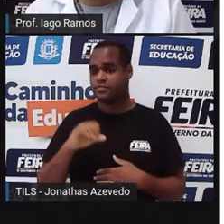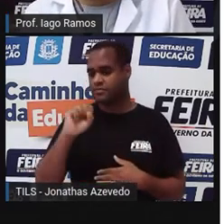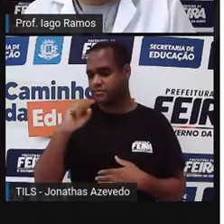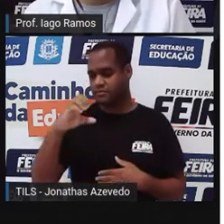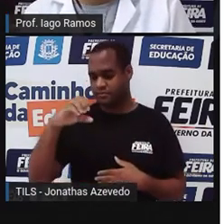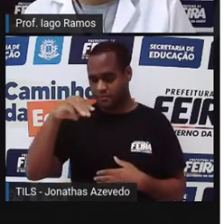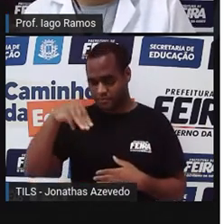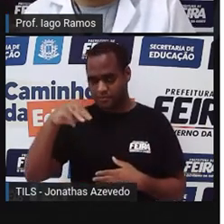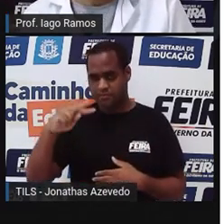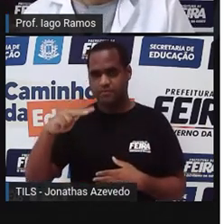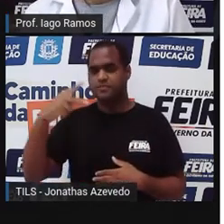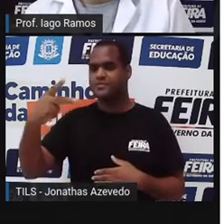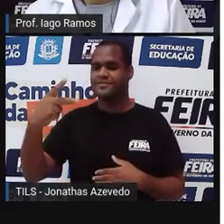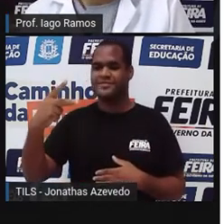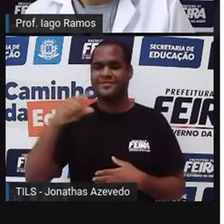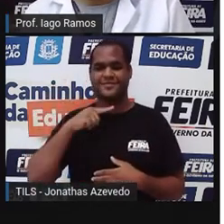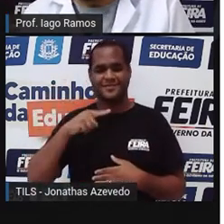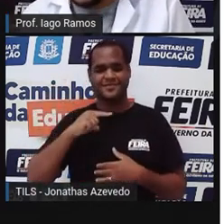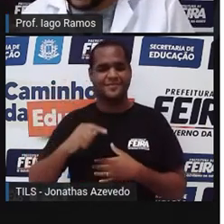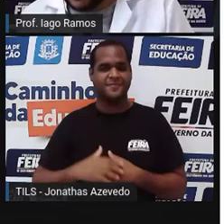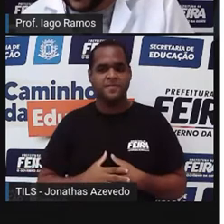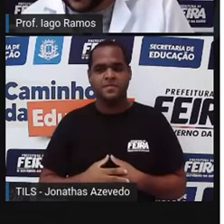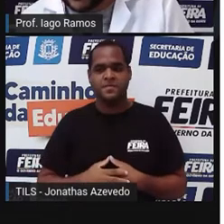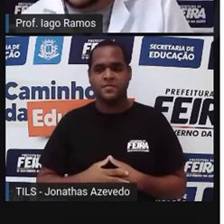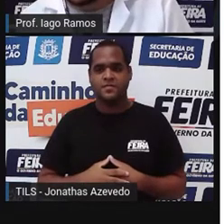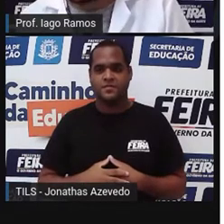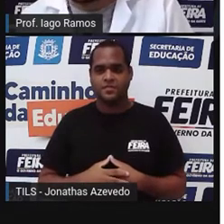centímetros quadrados. Beleza?